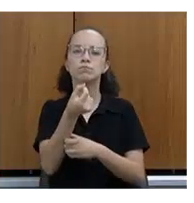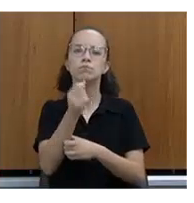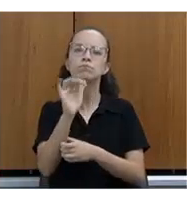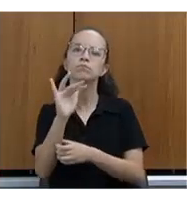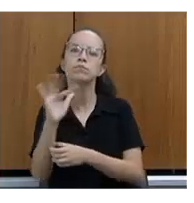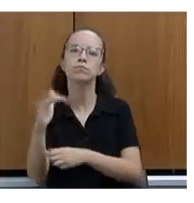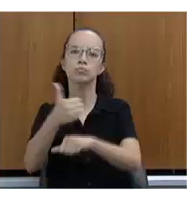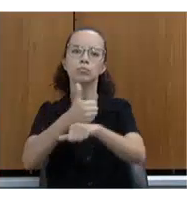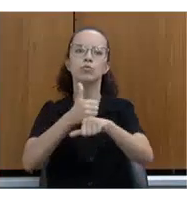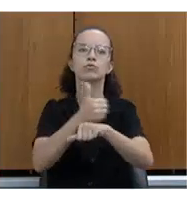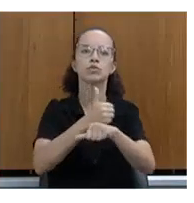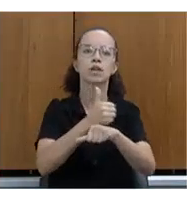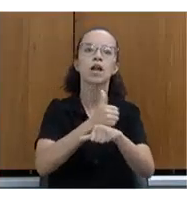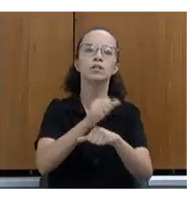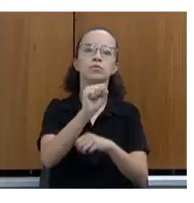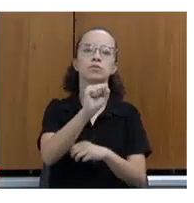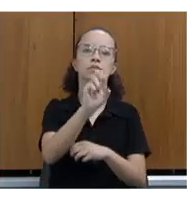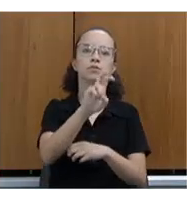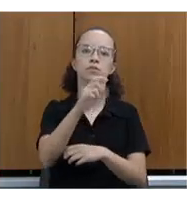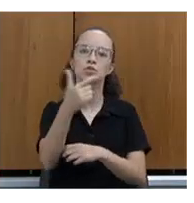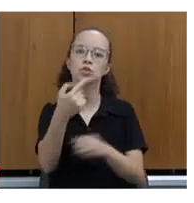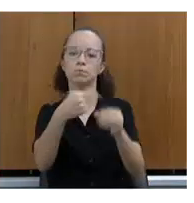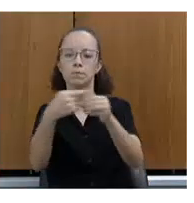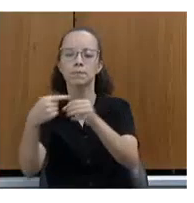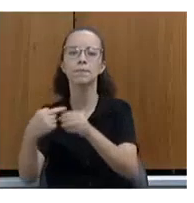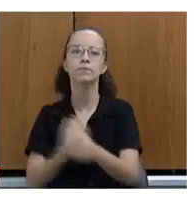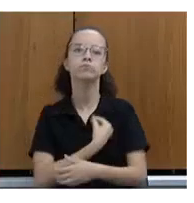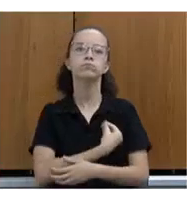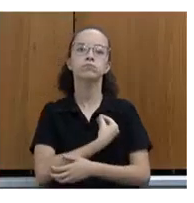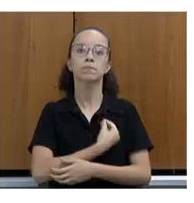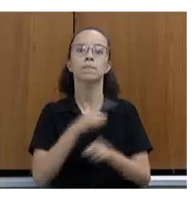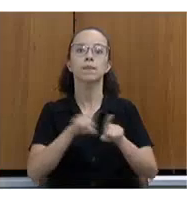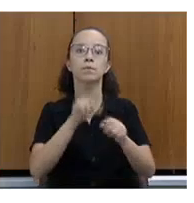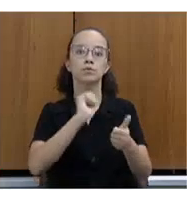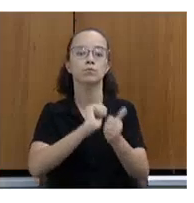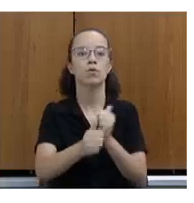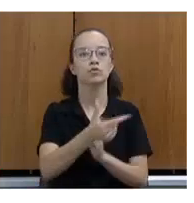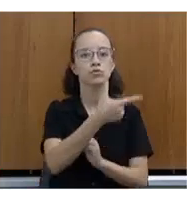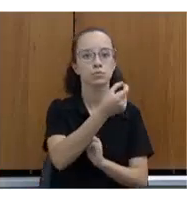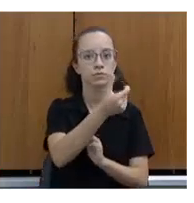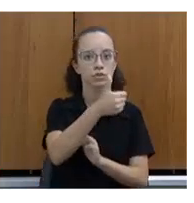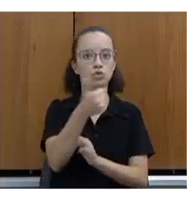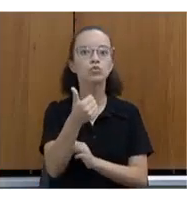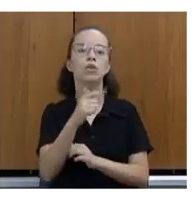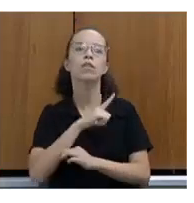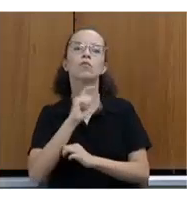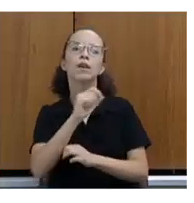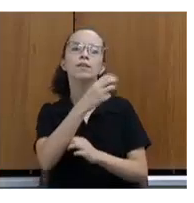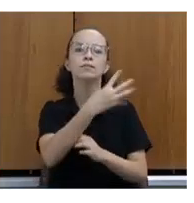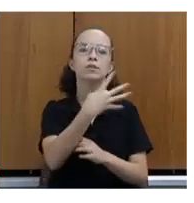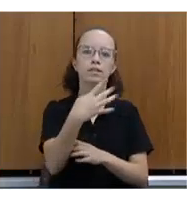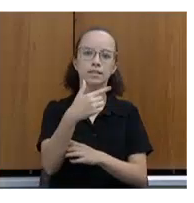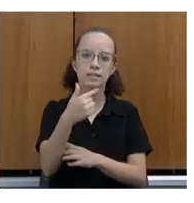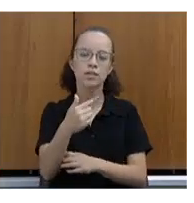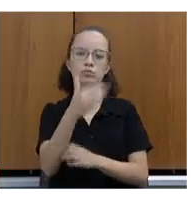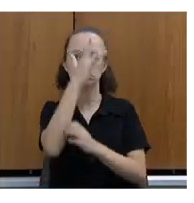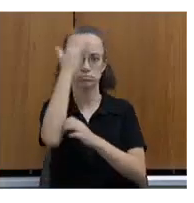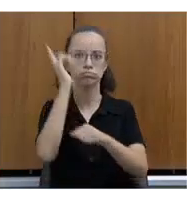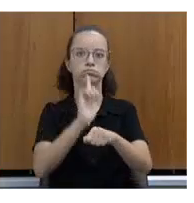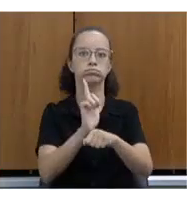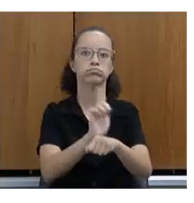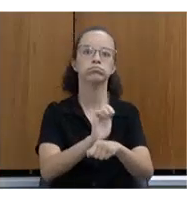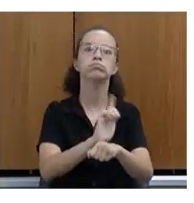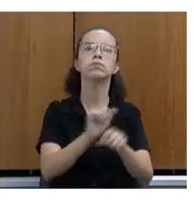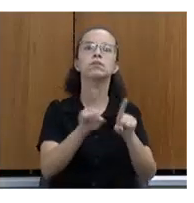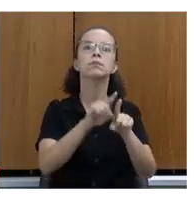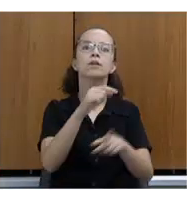852 municípios. No esporte, em 2021, nós tivemos 347 gestores de 816